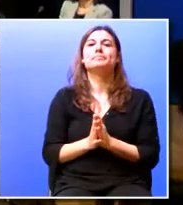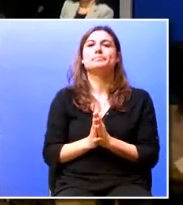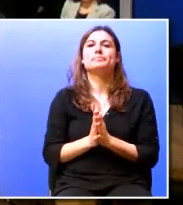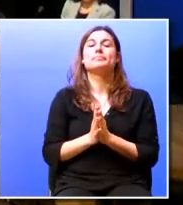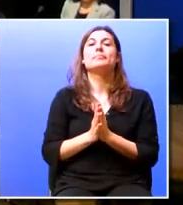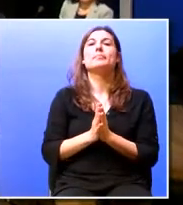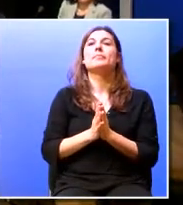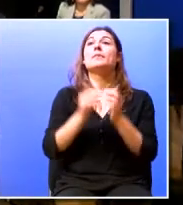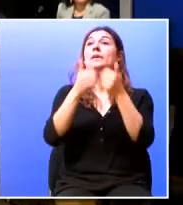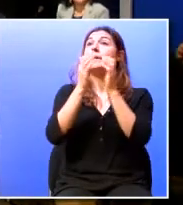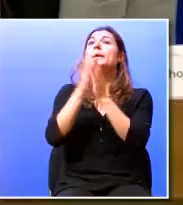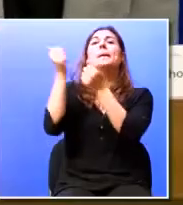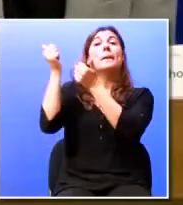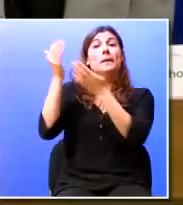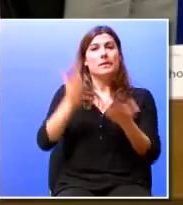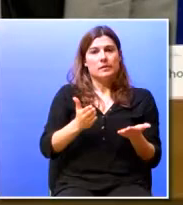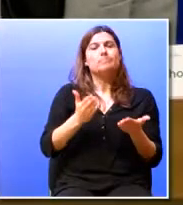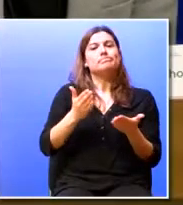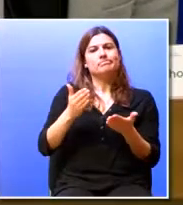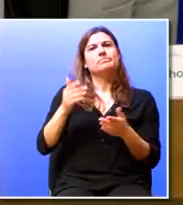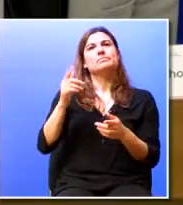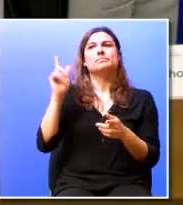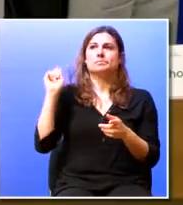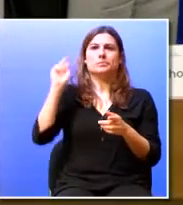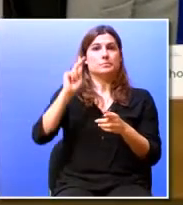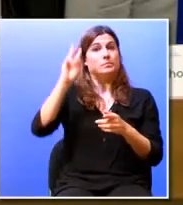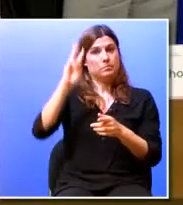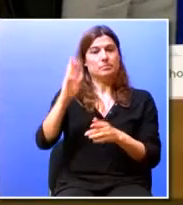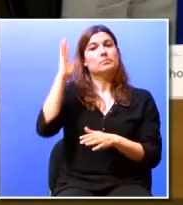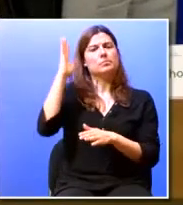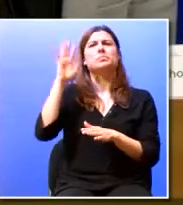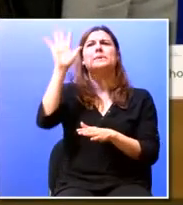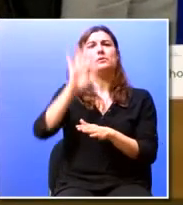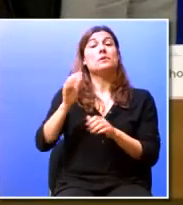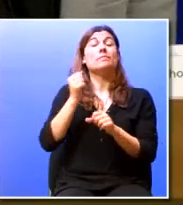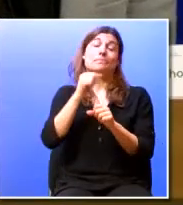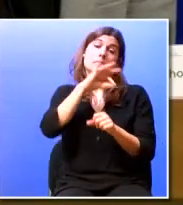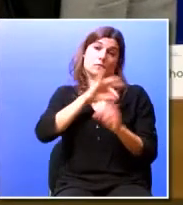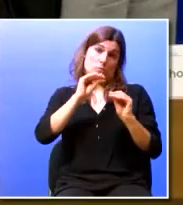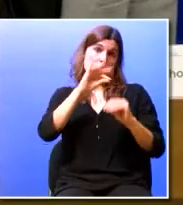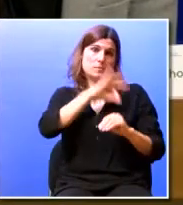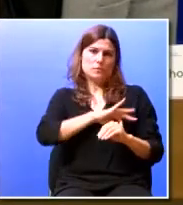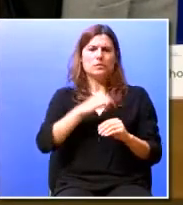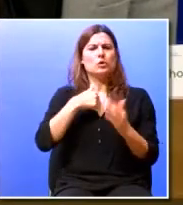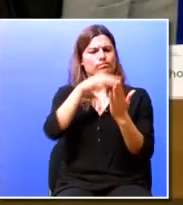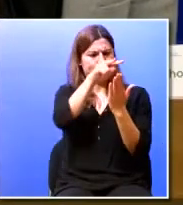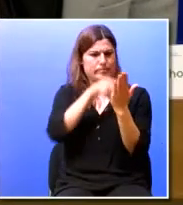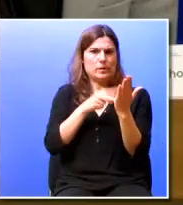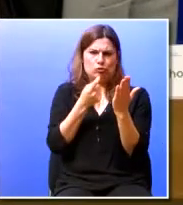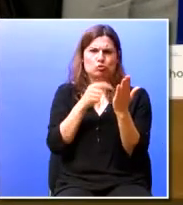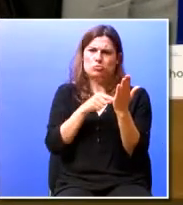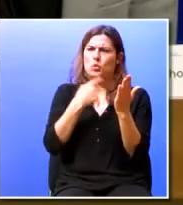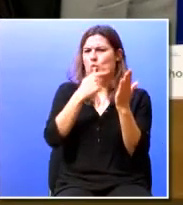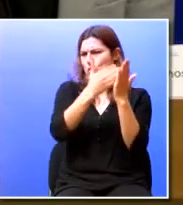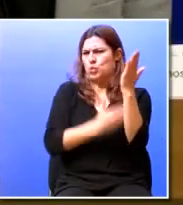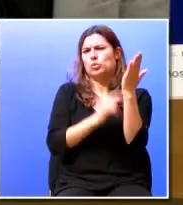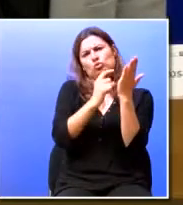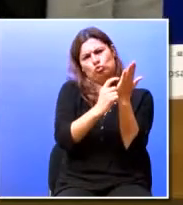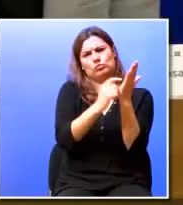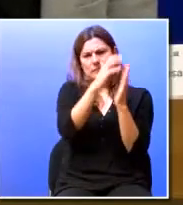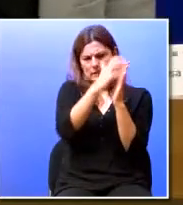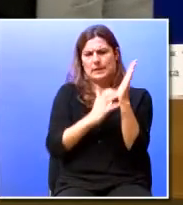Sejam bem-vindos a mais este Congresso Nacional da Formação Profissional. Vou ler aqui um pouco, não é muito longo um texto,